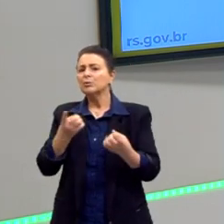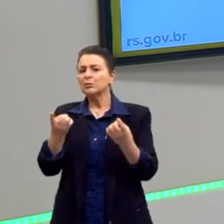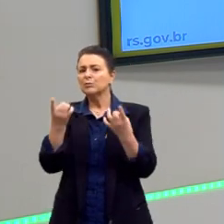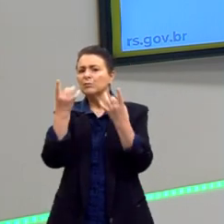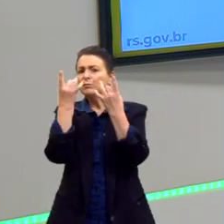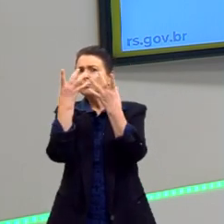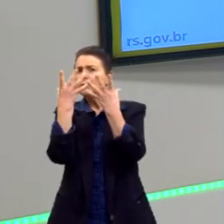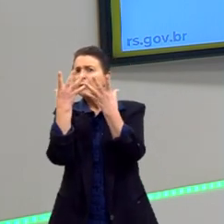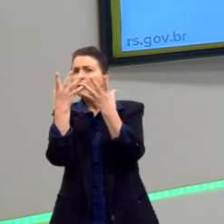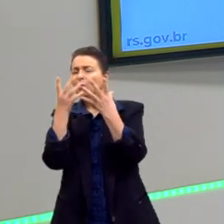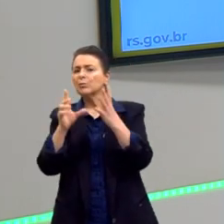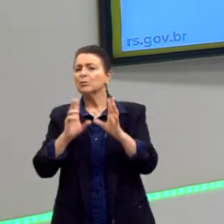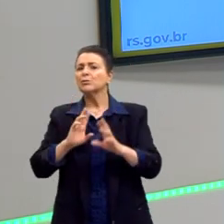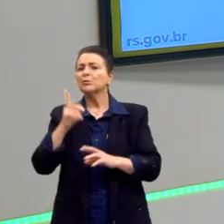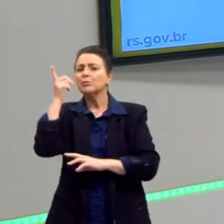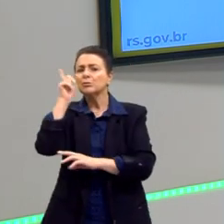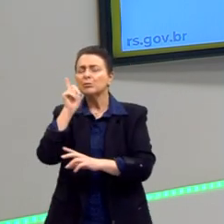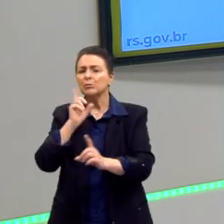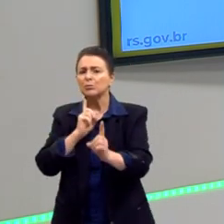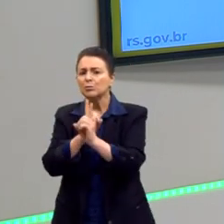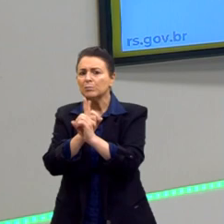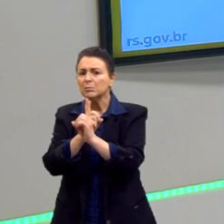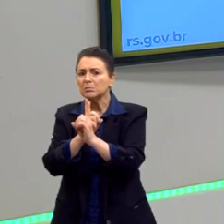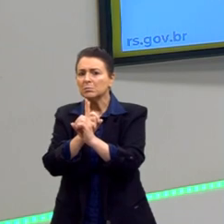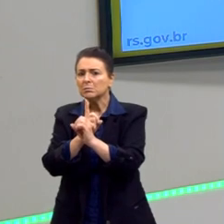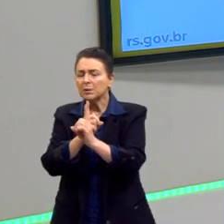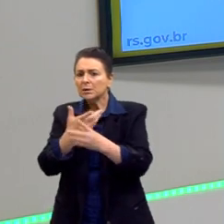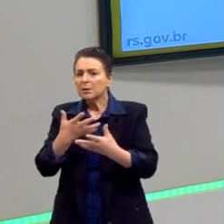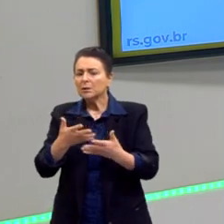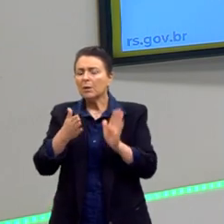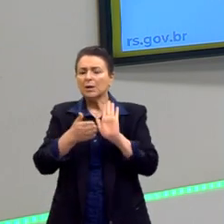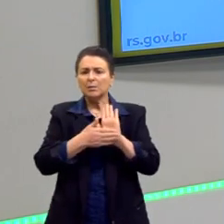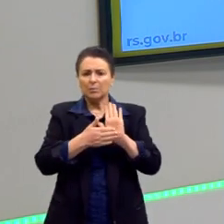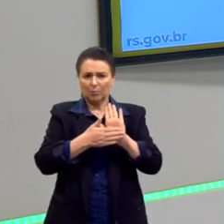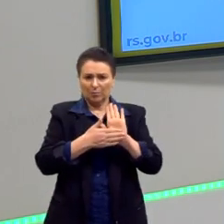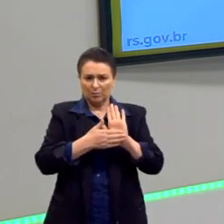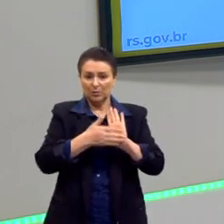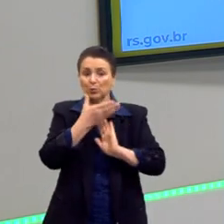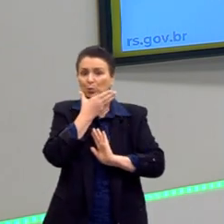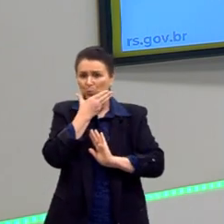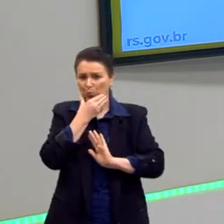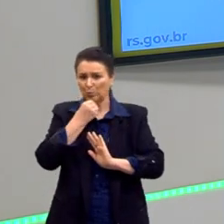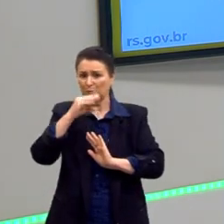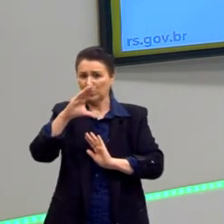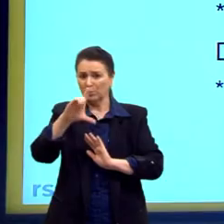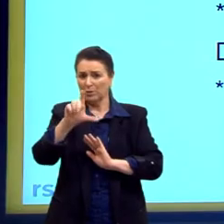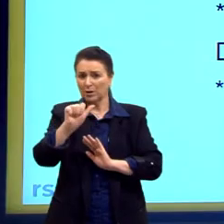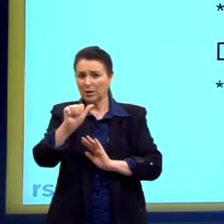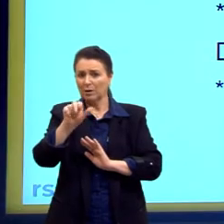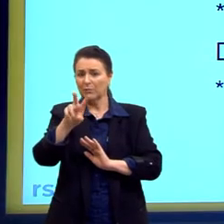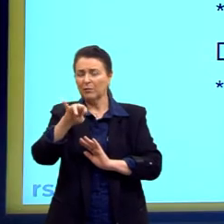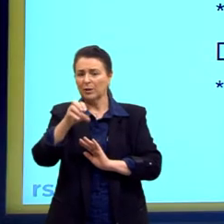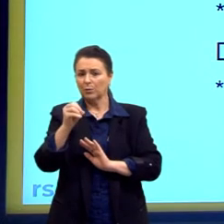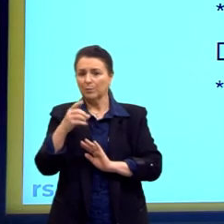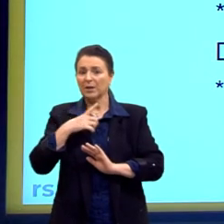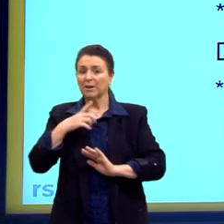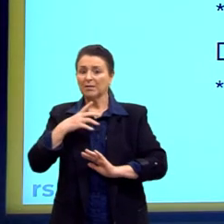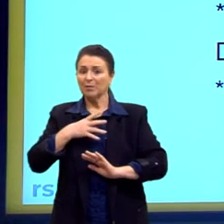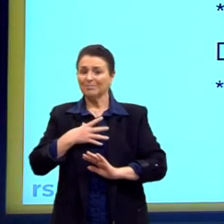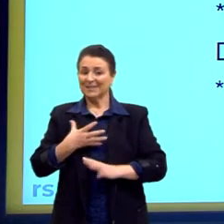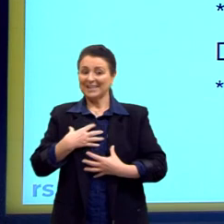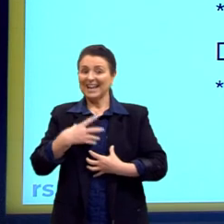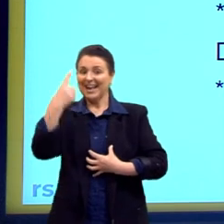minha predestinação. Então, portanto, essa proposta do João Calvino vem em encontro ao espírito capitalista.